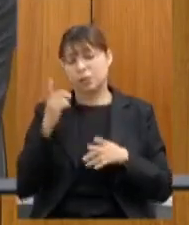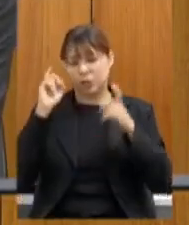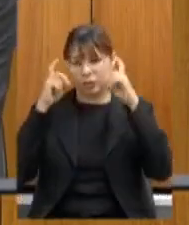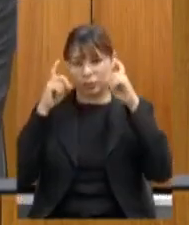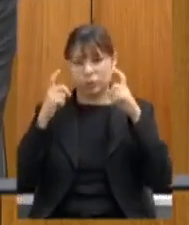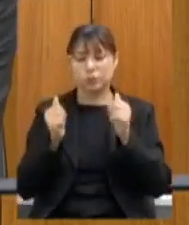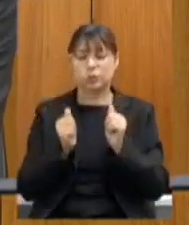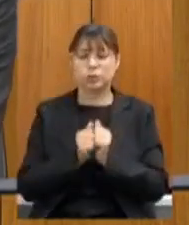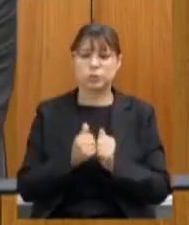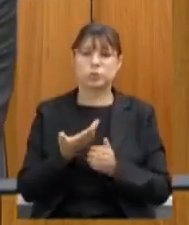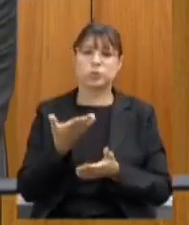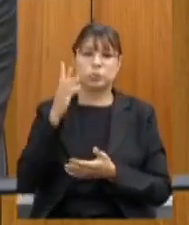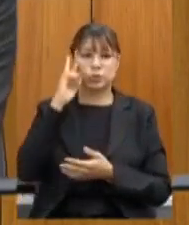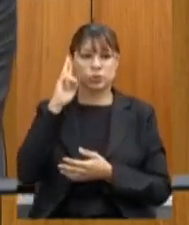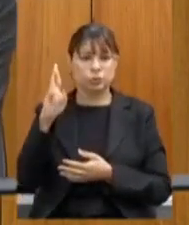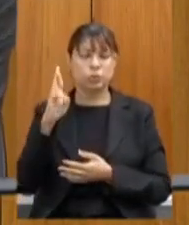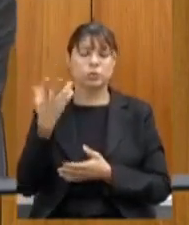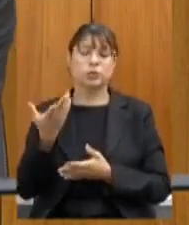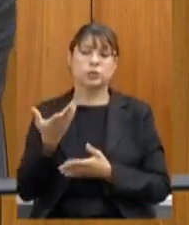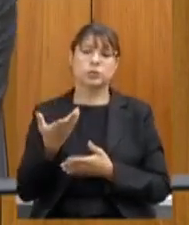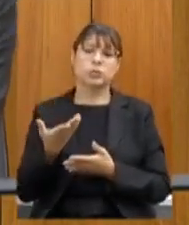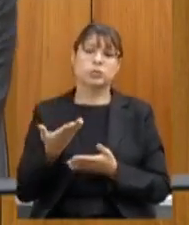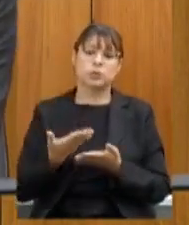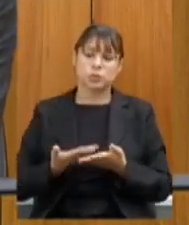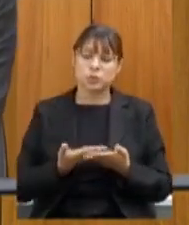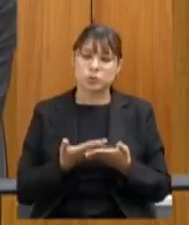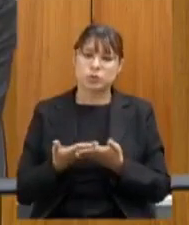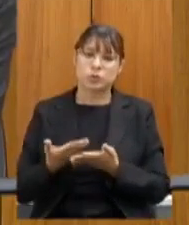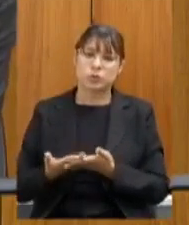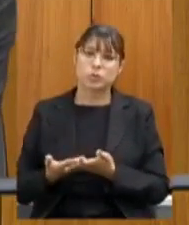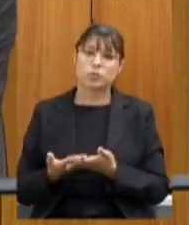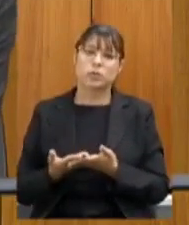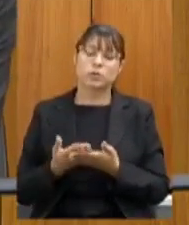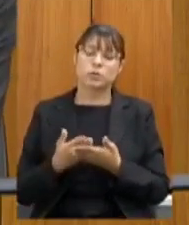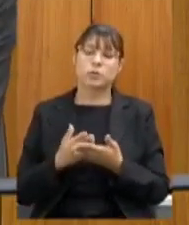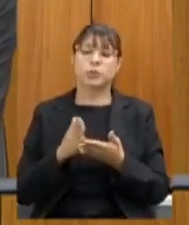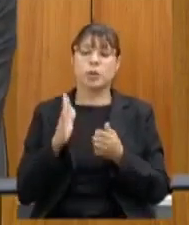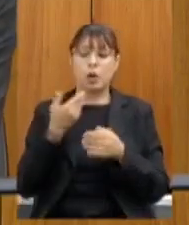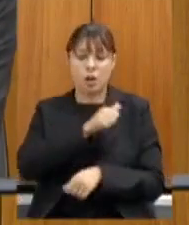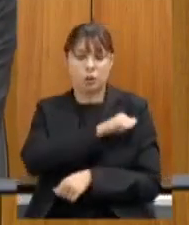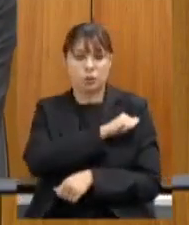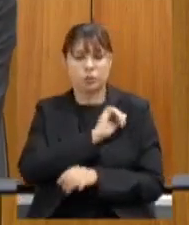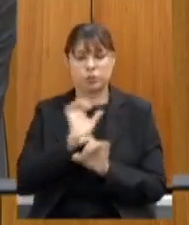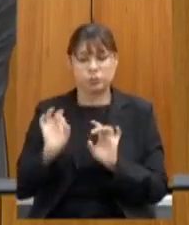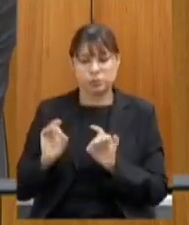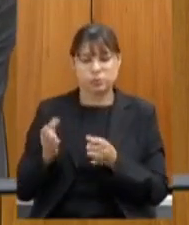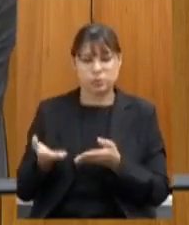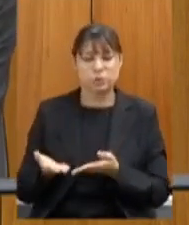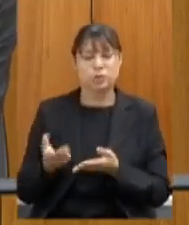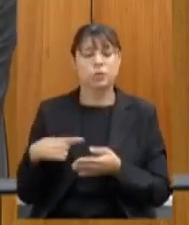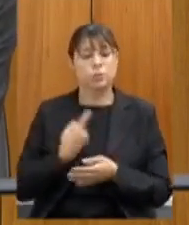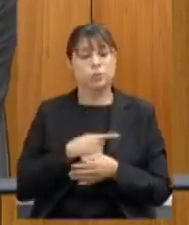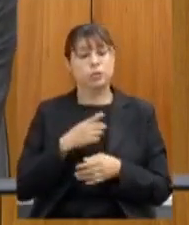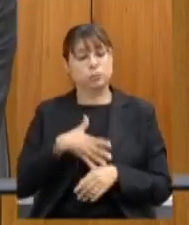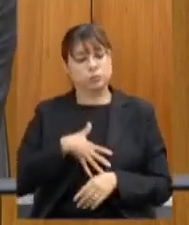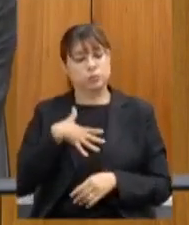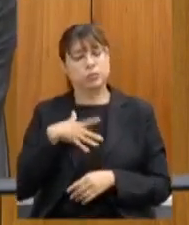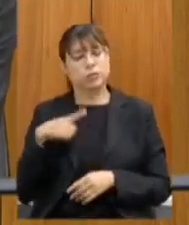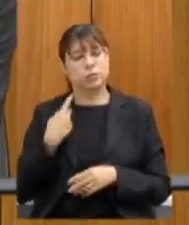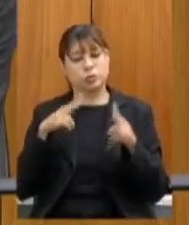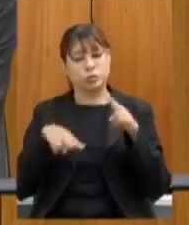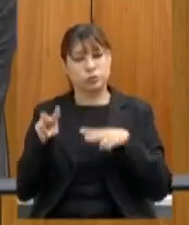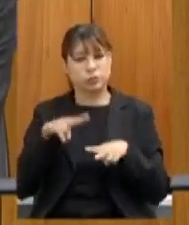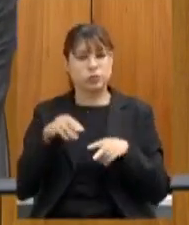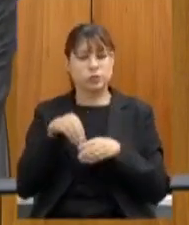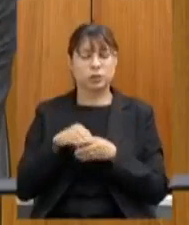com as direções dessas escolas para o aluno especial e a gente está satisfeito sim fizemos uma avaliação na